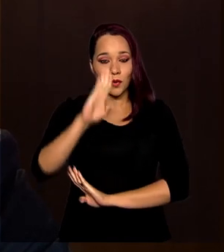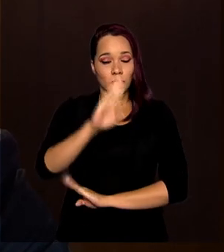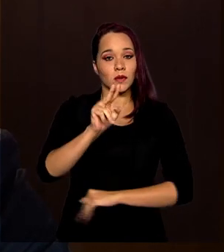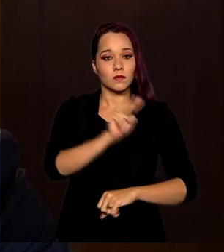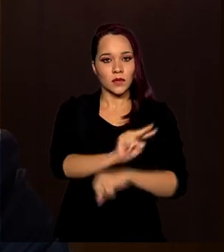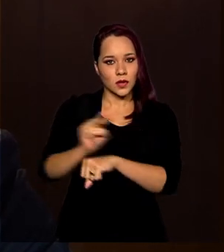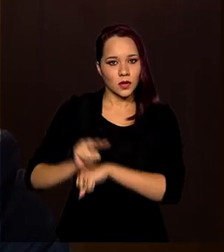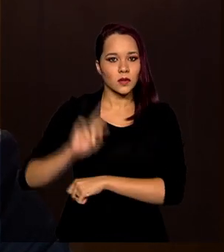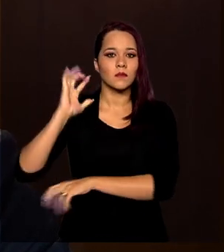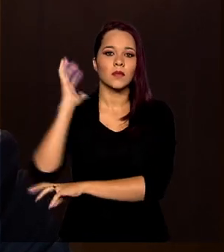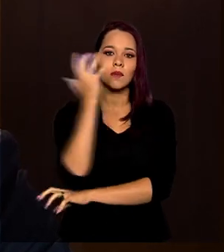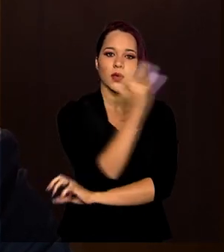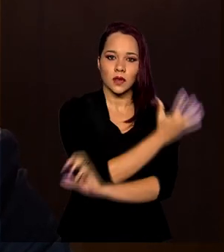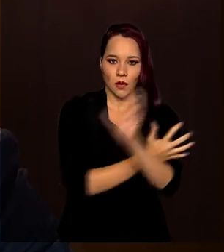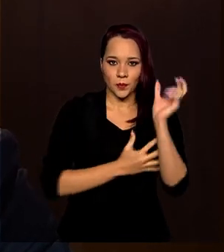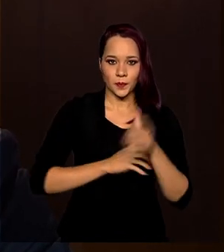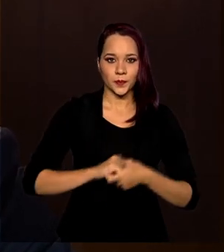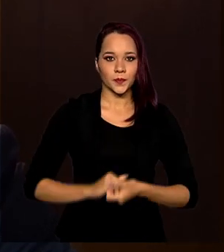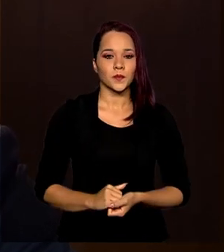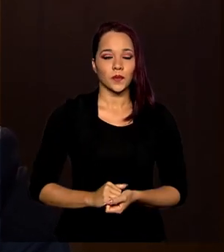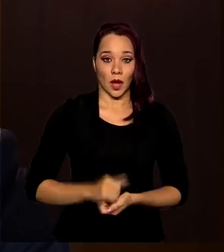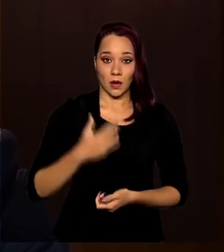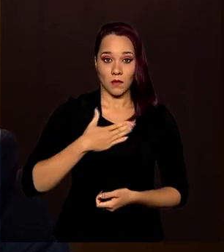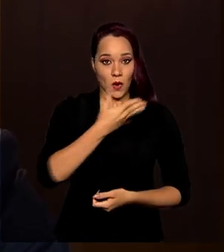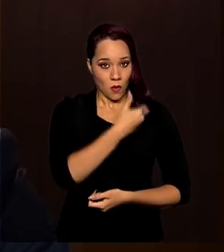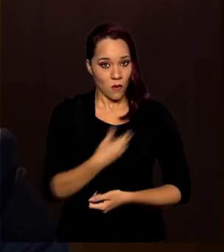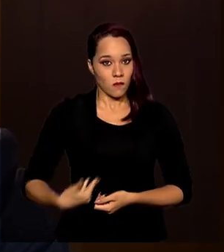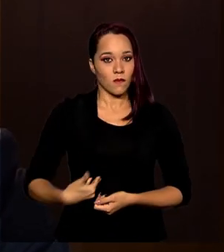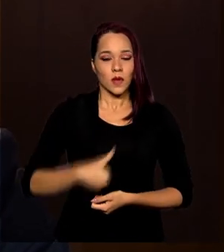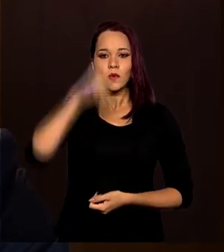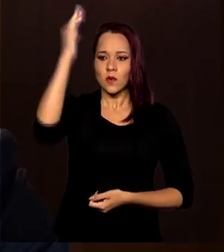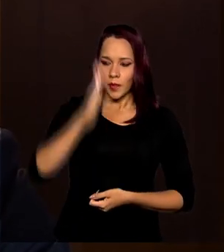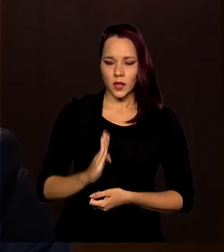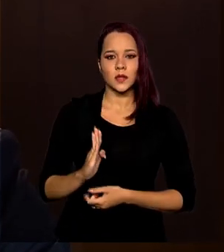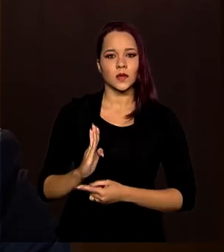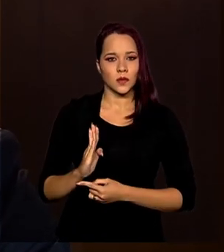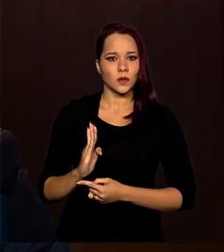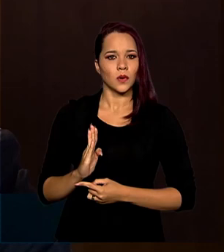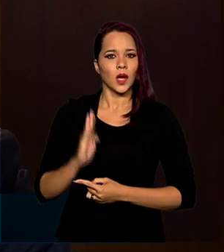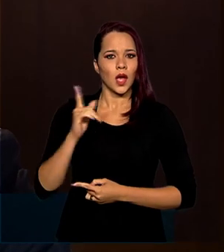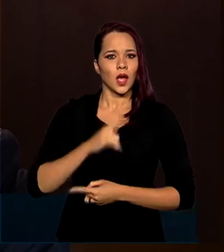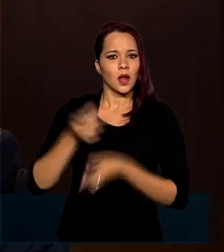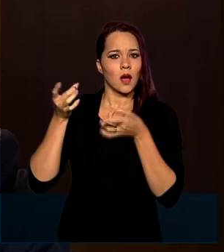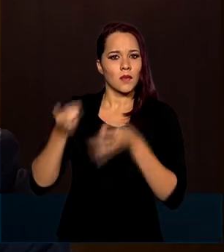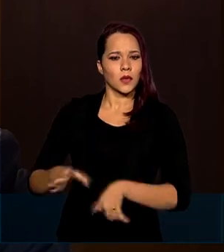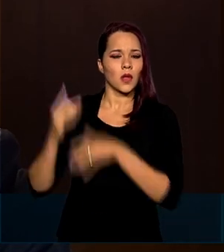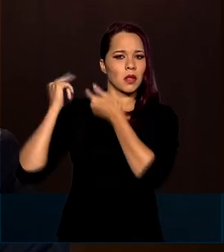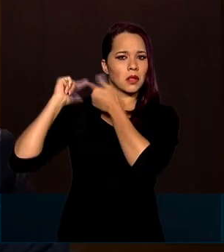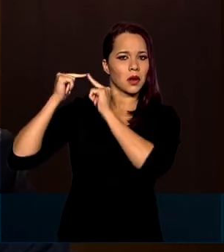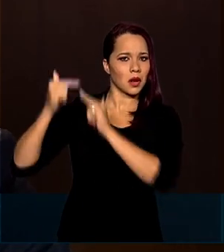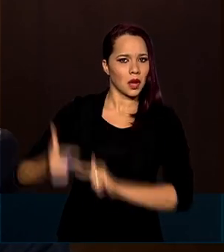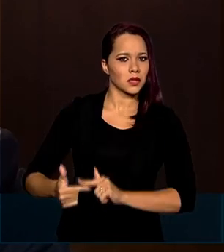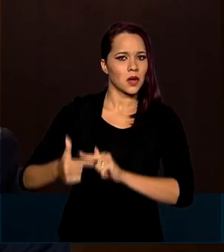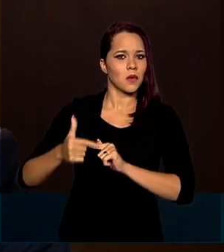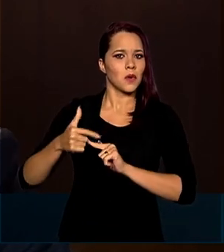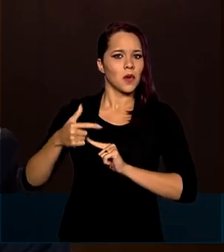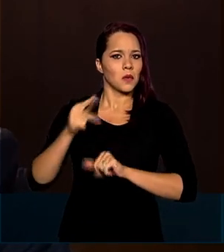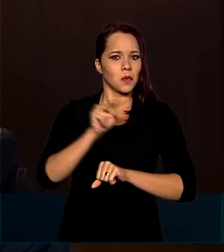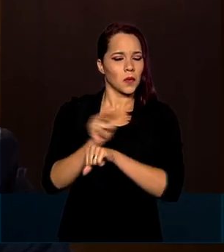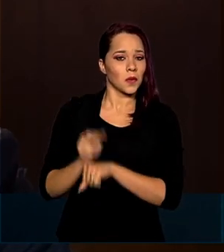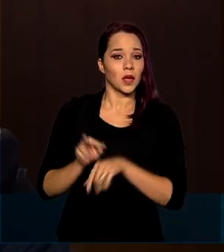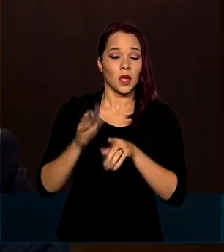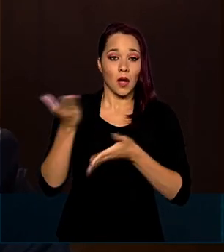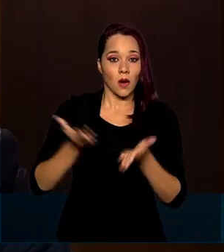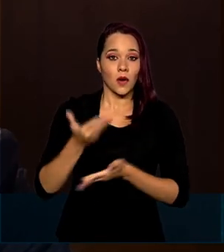a proteção ambiental. E meu governo, o Brasil, finalmente, abandona uma tradição protecionista e